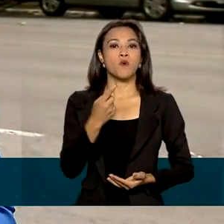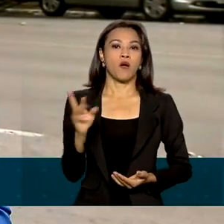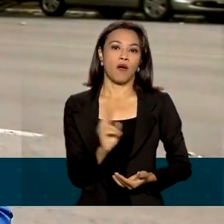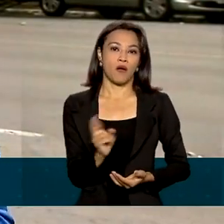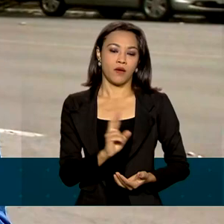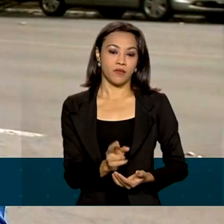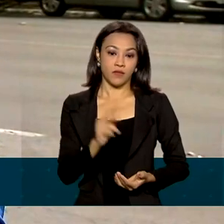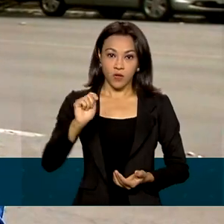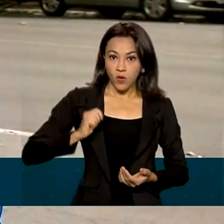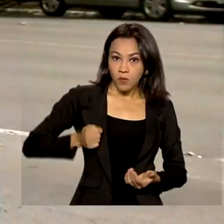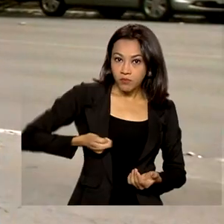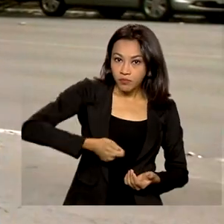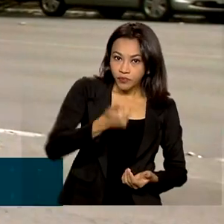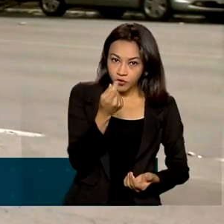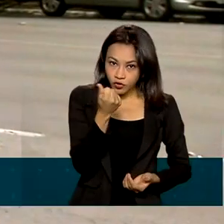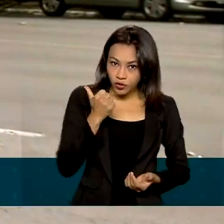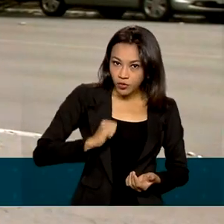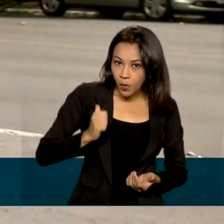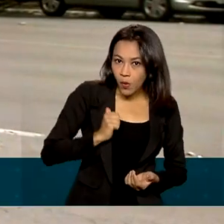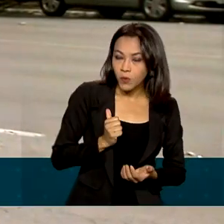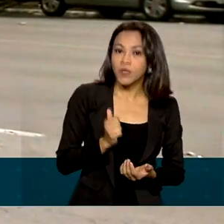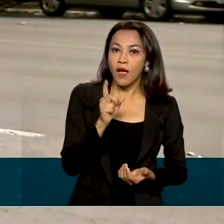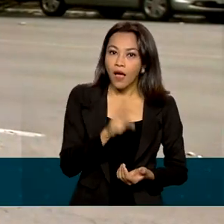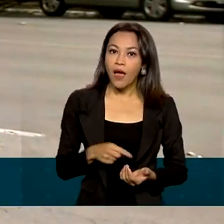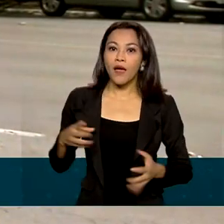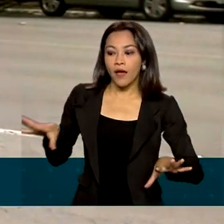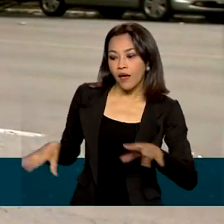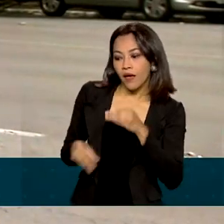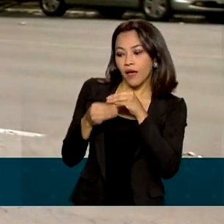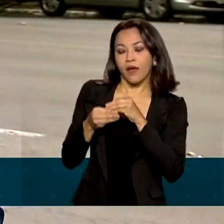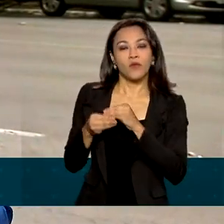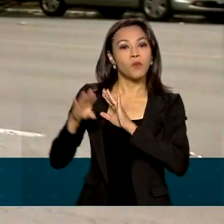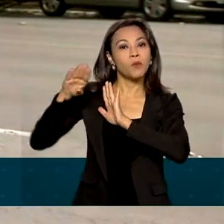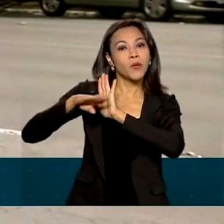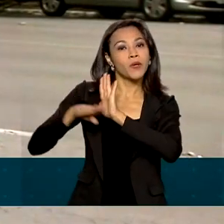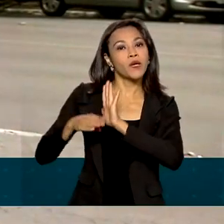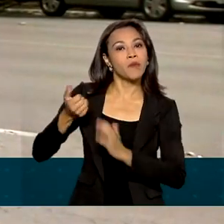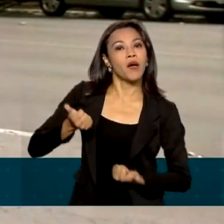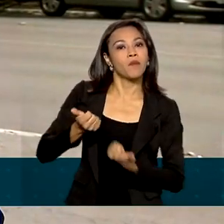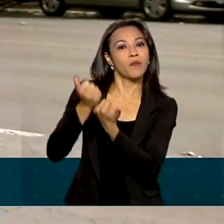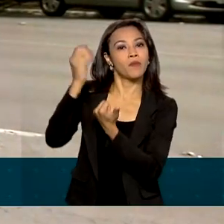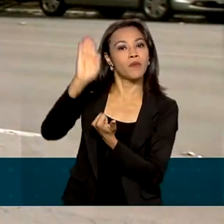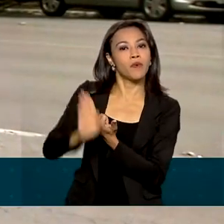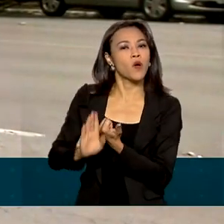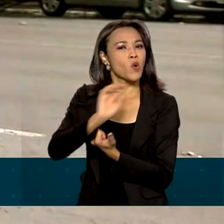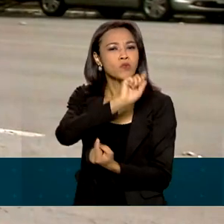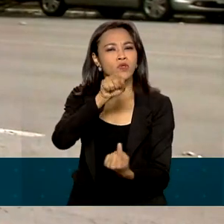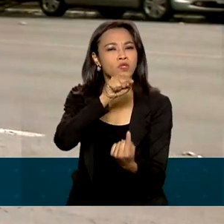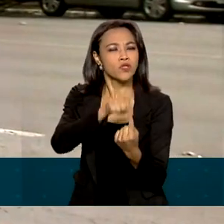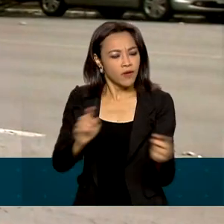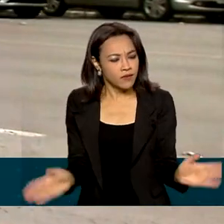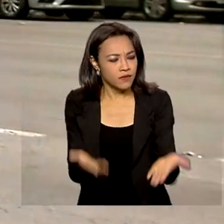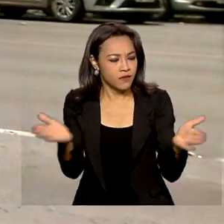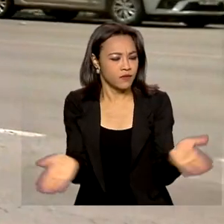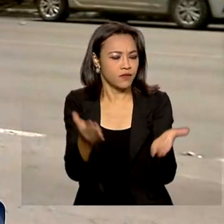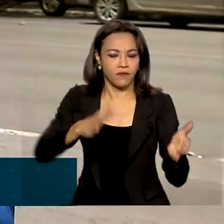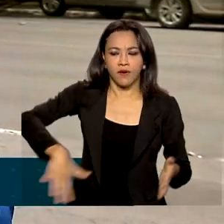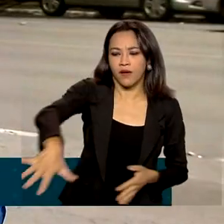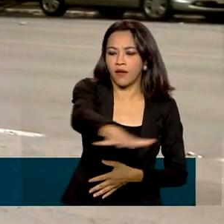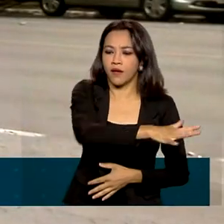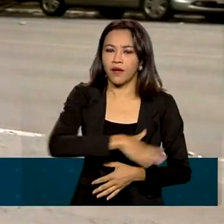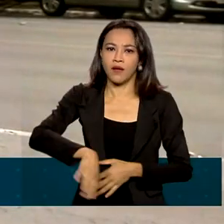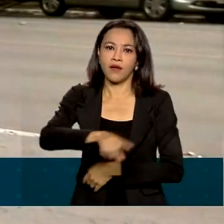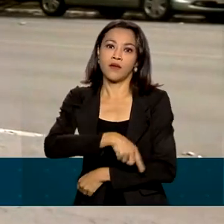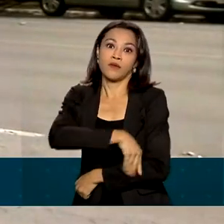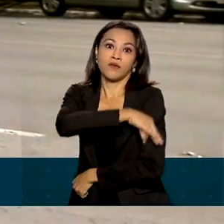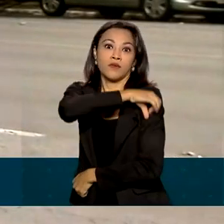Bolsa é um dos benefícios complementares do programa Auxílio Brasil. O objetivo é incentivar os alunos da educação básica a